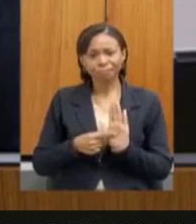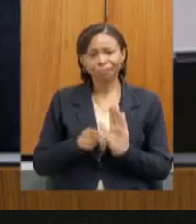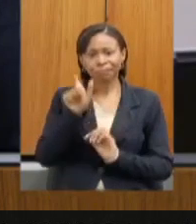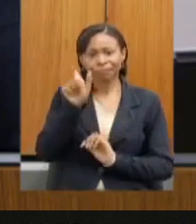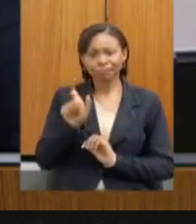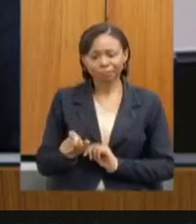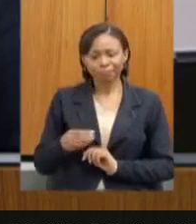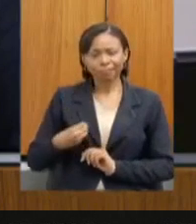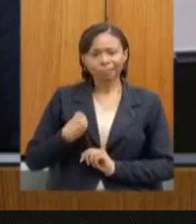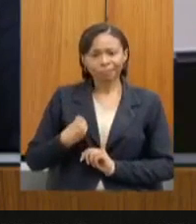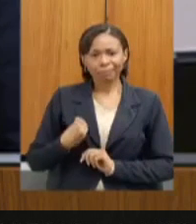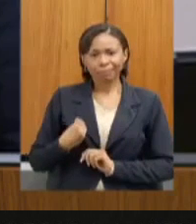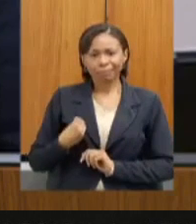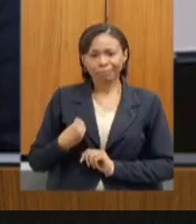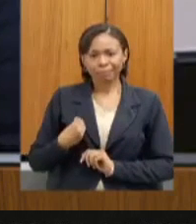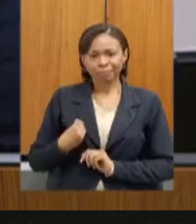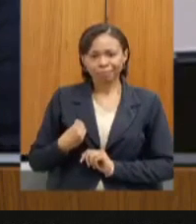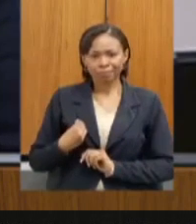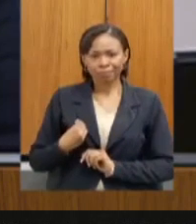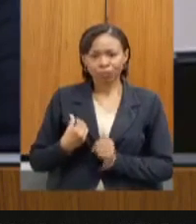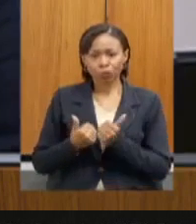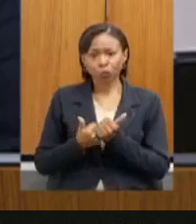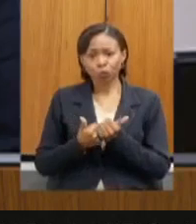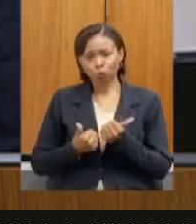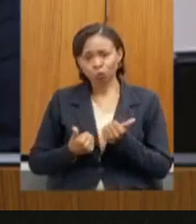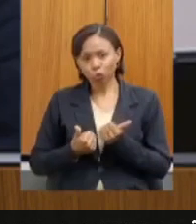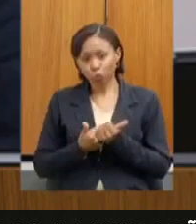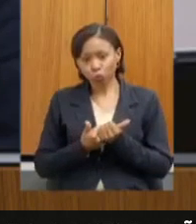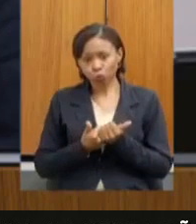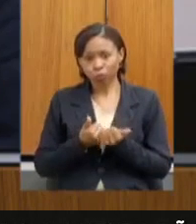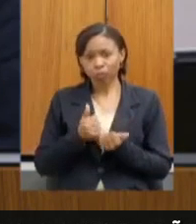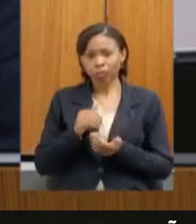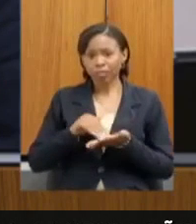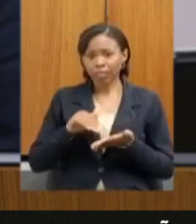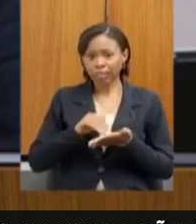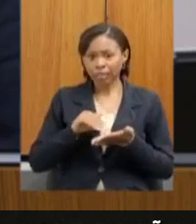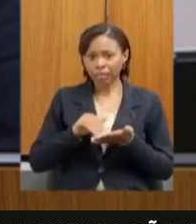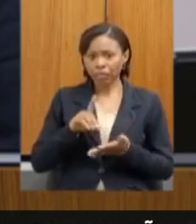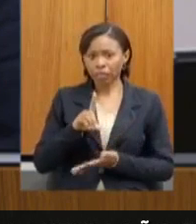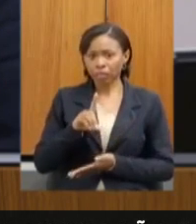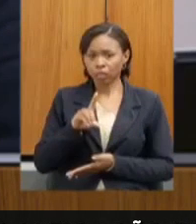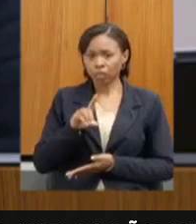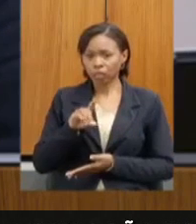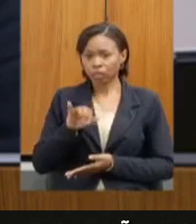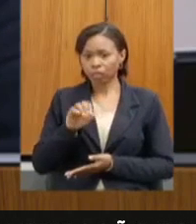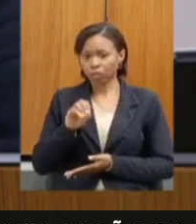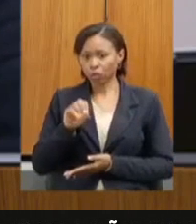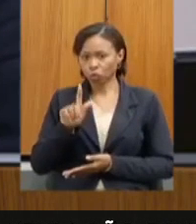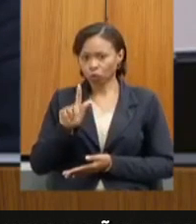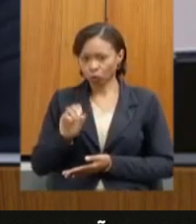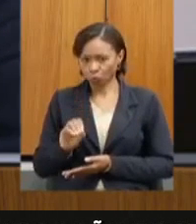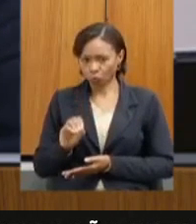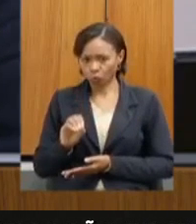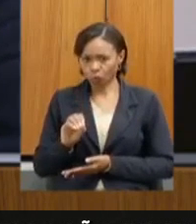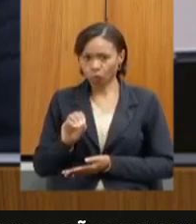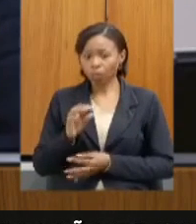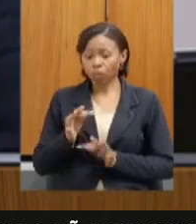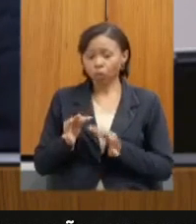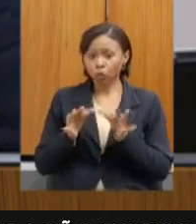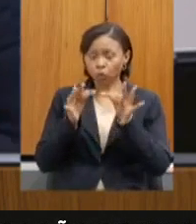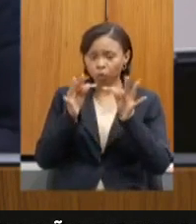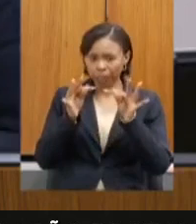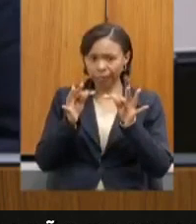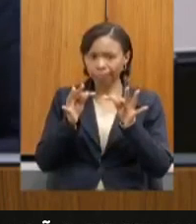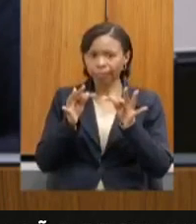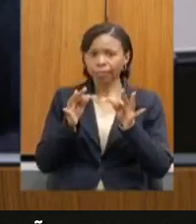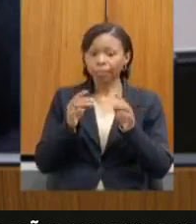nosso subsecretário Diogo Franco, subsecretário de Tecnologia, Administração e Finanças da